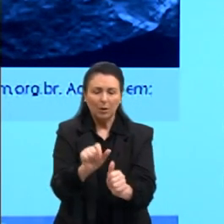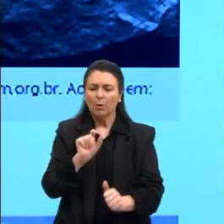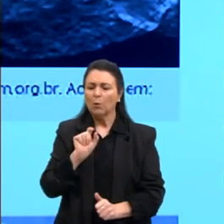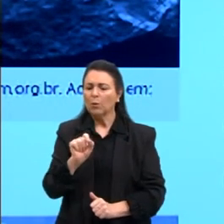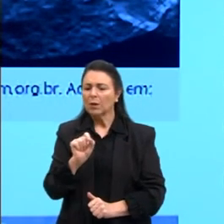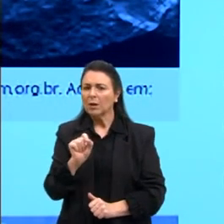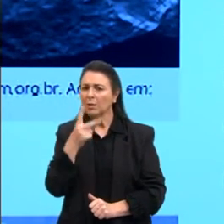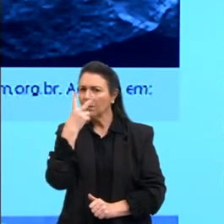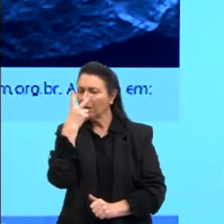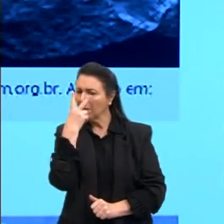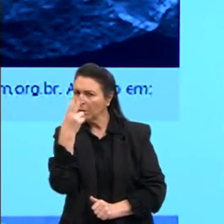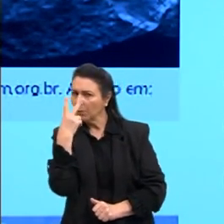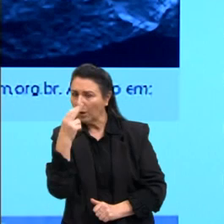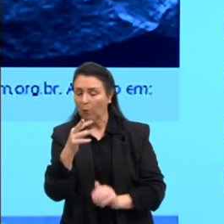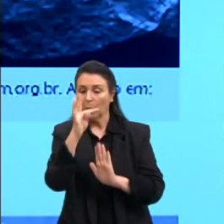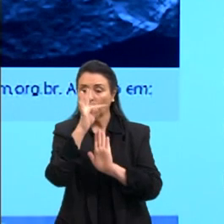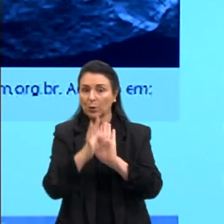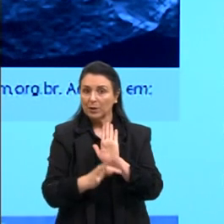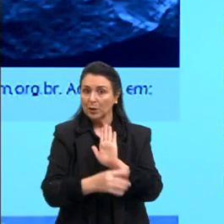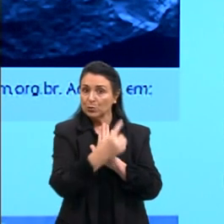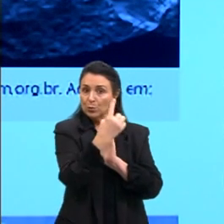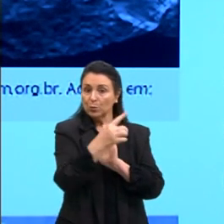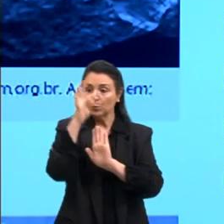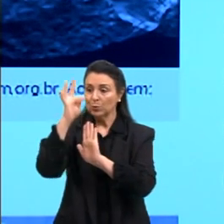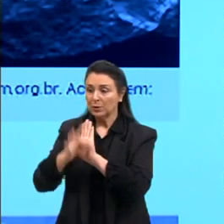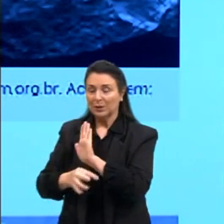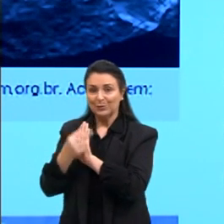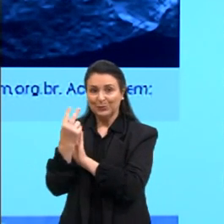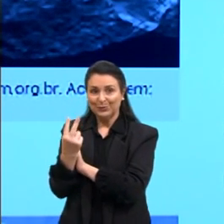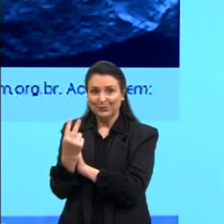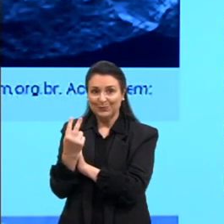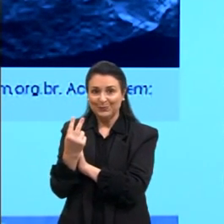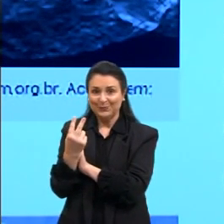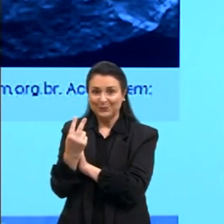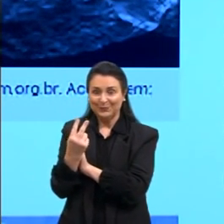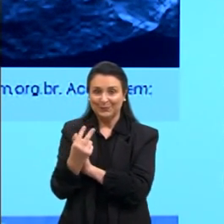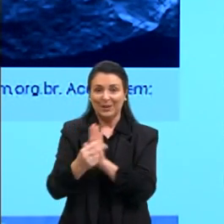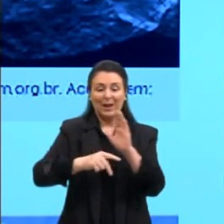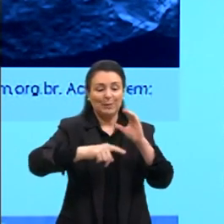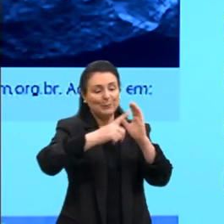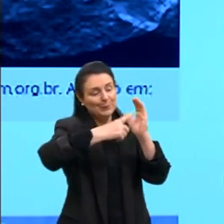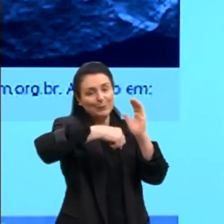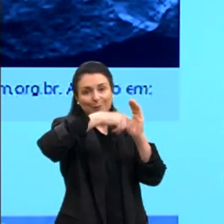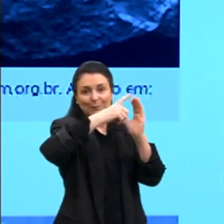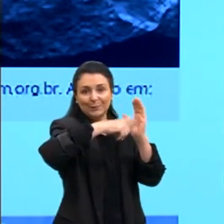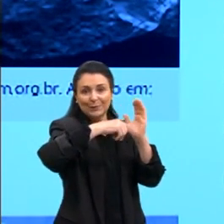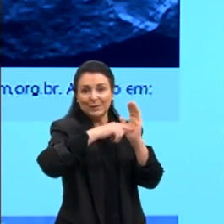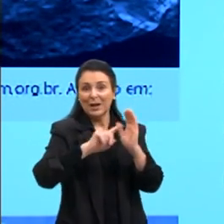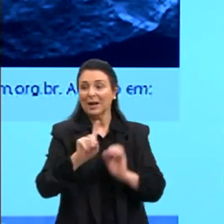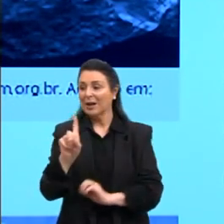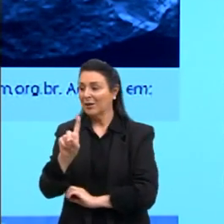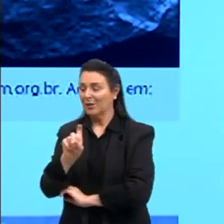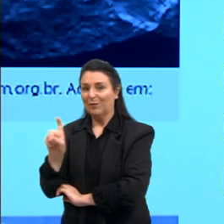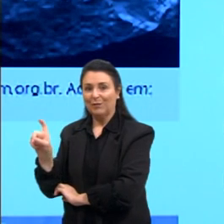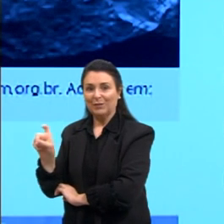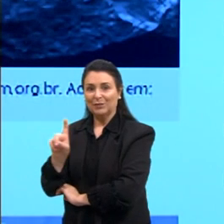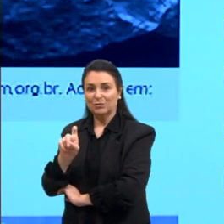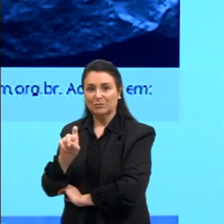entre o texto 1 e o texto 2, entre a pintura rupestre e o grafite?